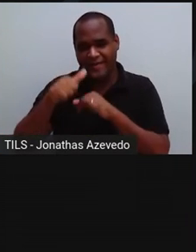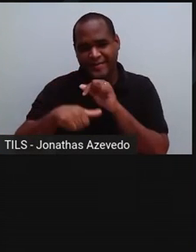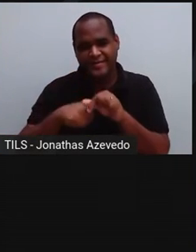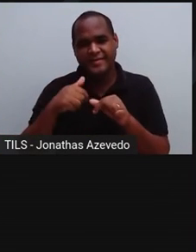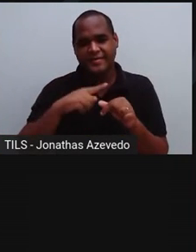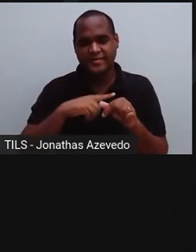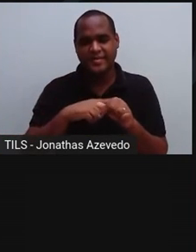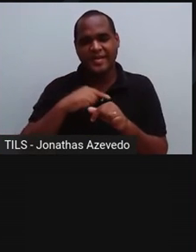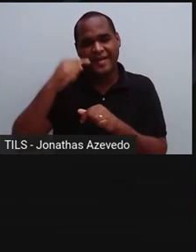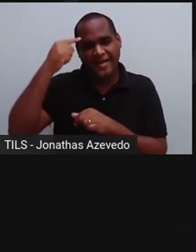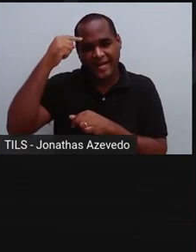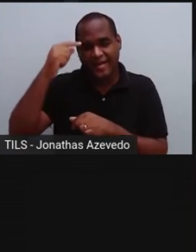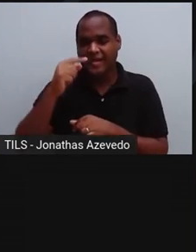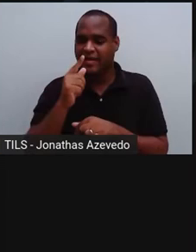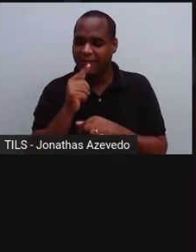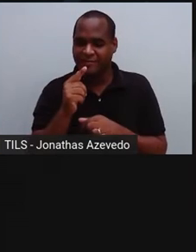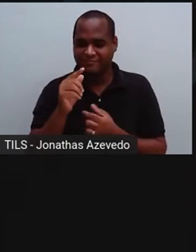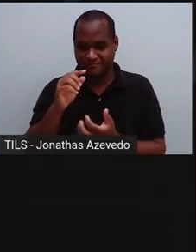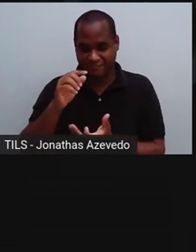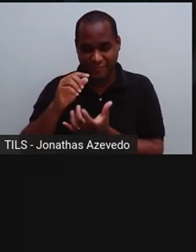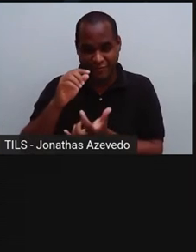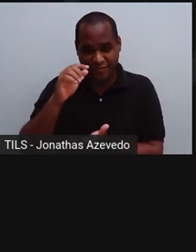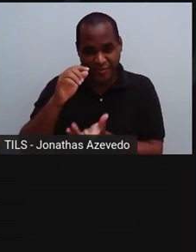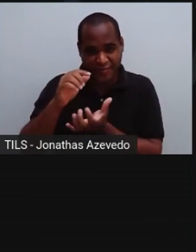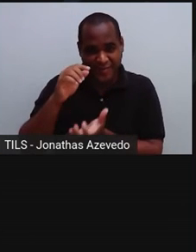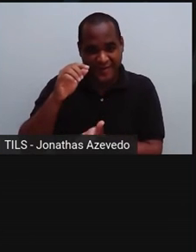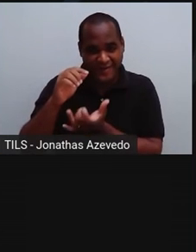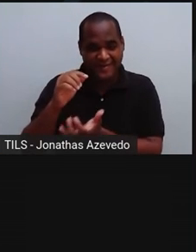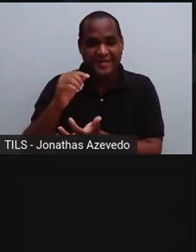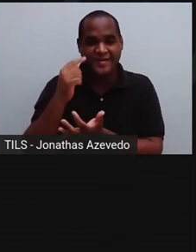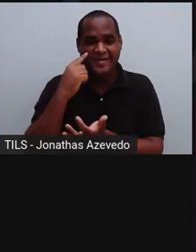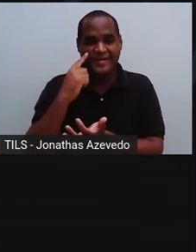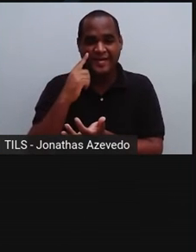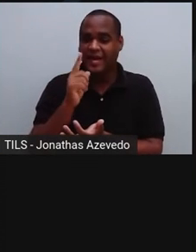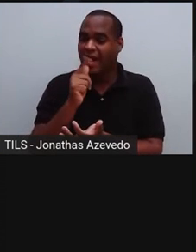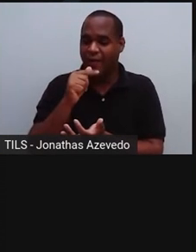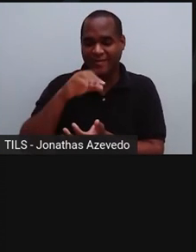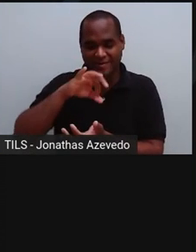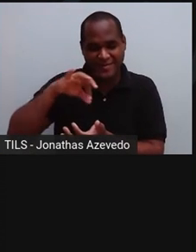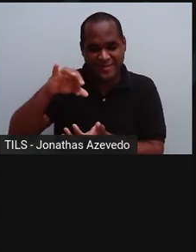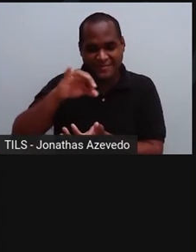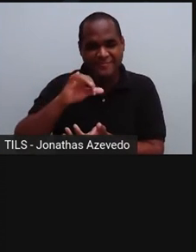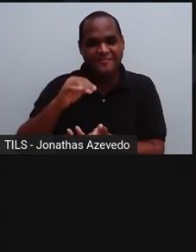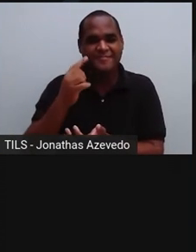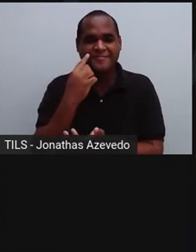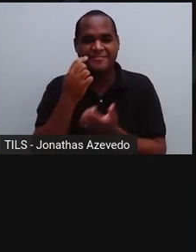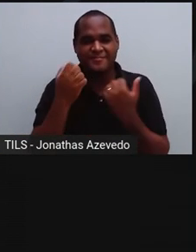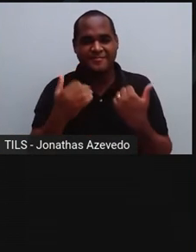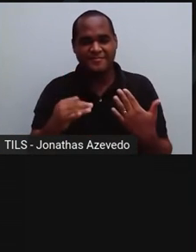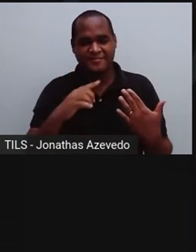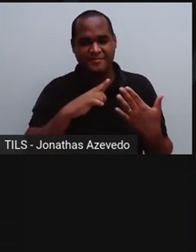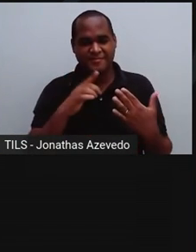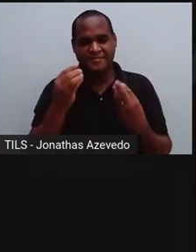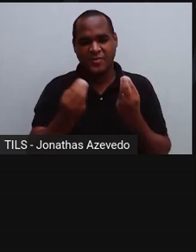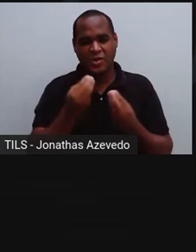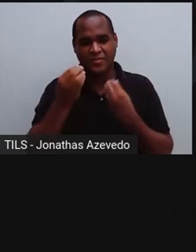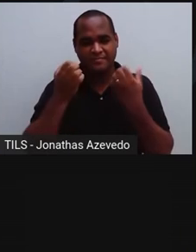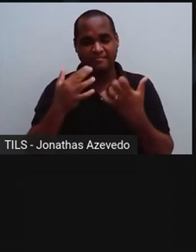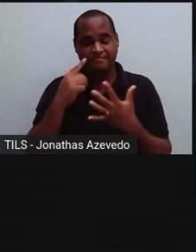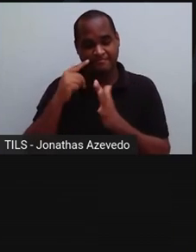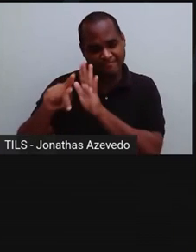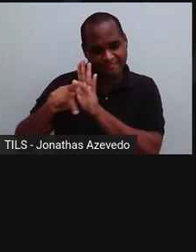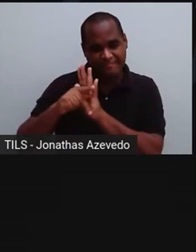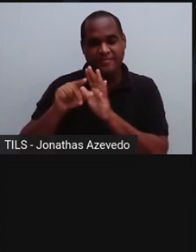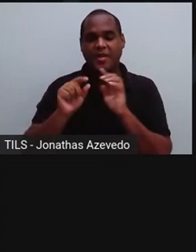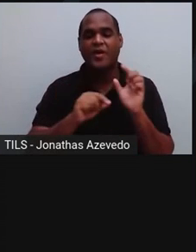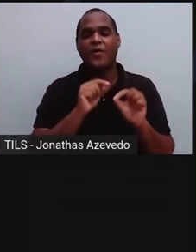sólido dissolvido em um líquido, como por exemplo a nossa água e sal. Por aquecimento, em uma aparelhagem apropriada com